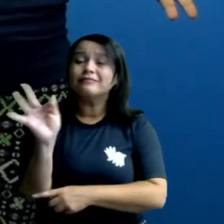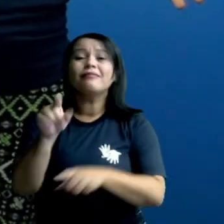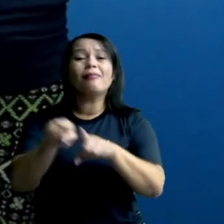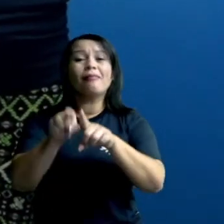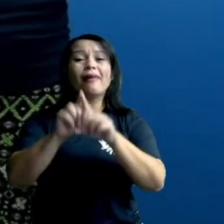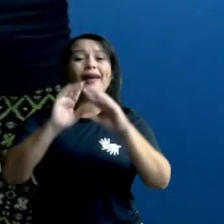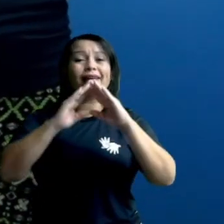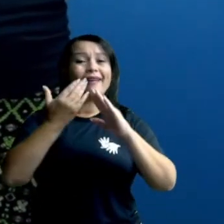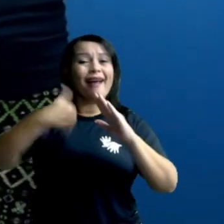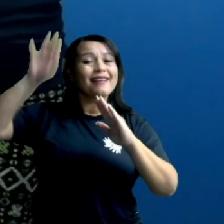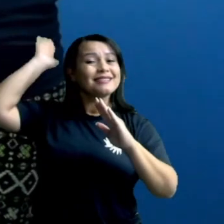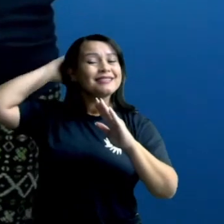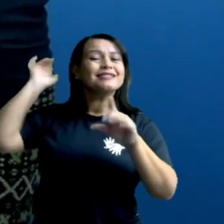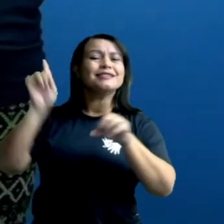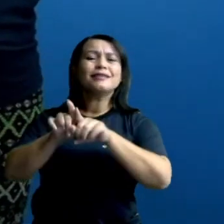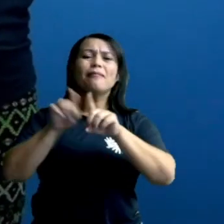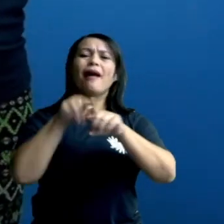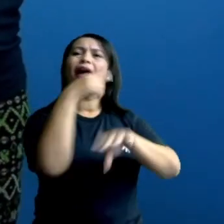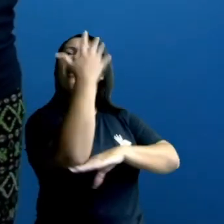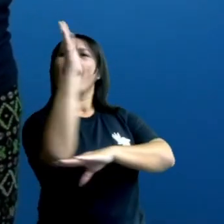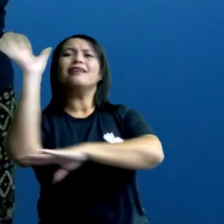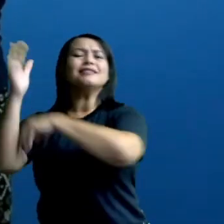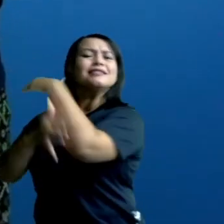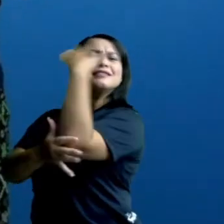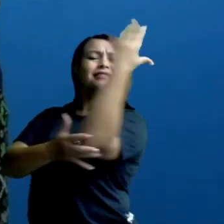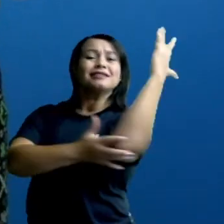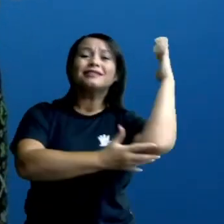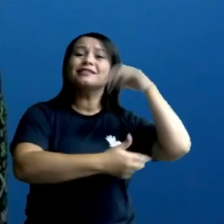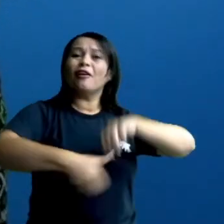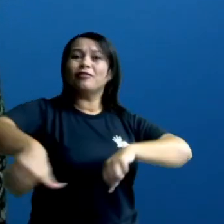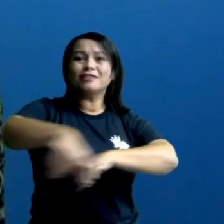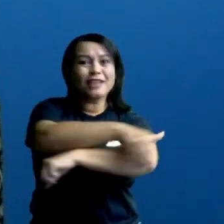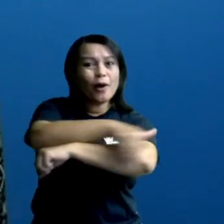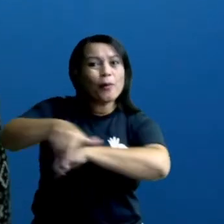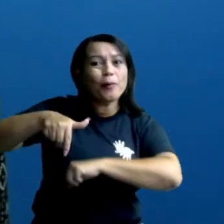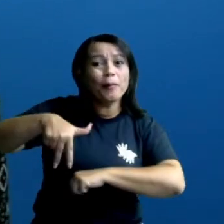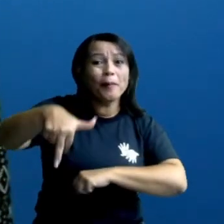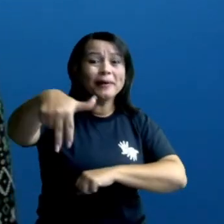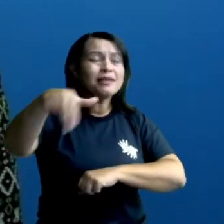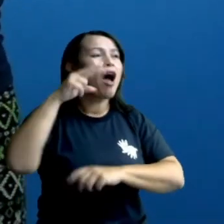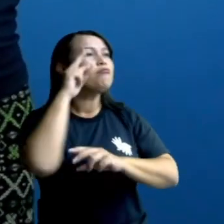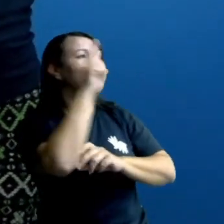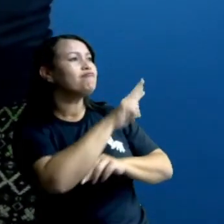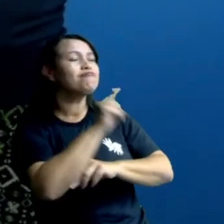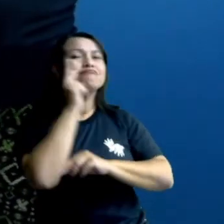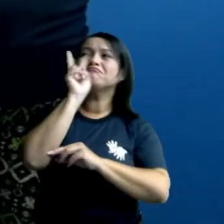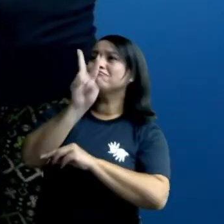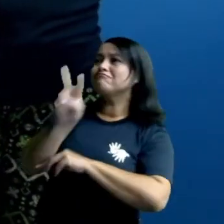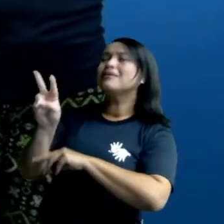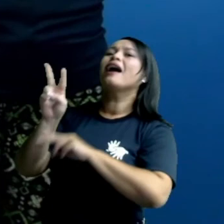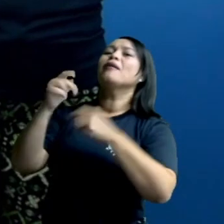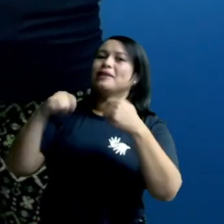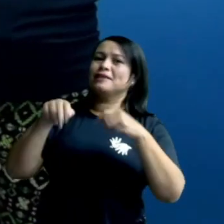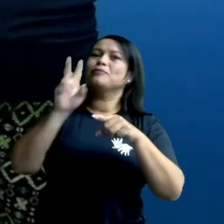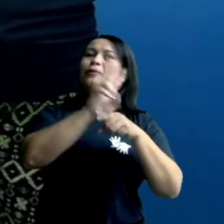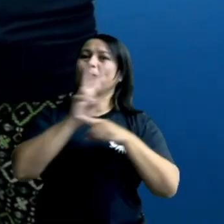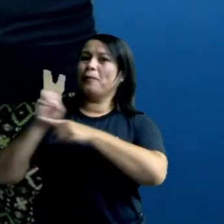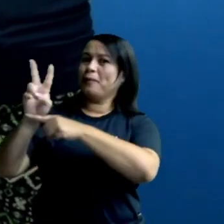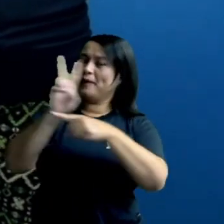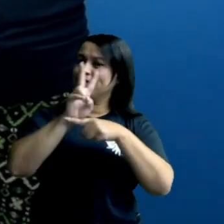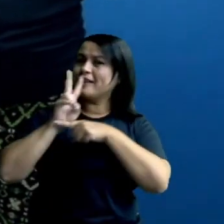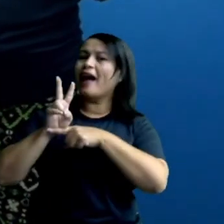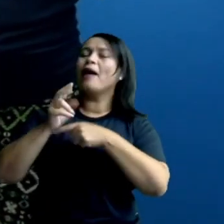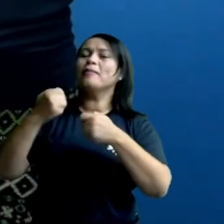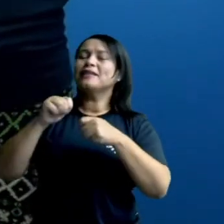quintal, as árvores nas ruas, quando vocês passarem. E devemos cuidar delas, tá certo? Nós